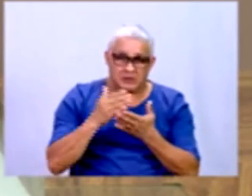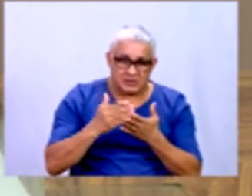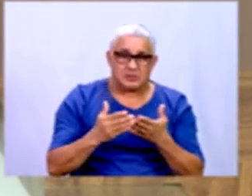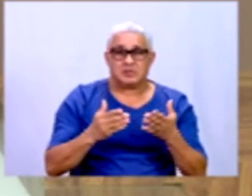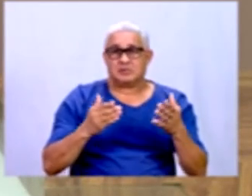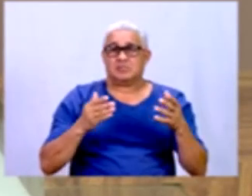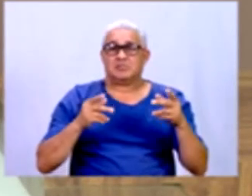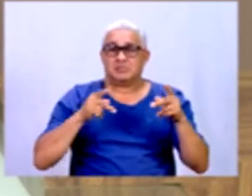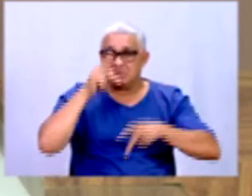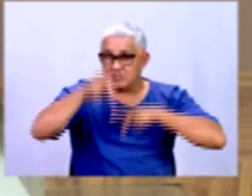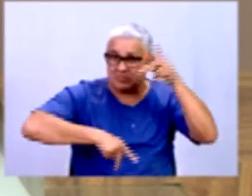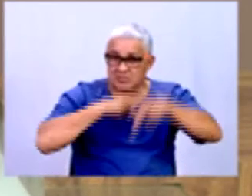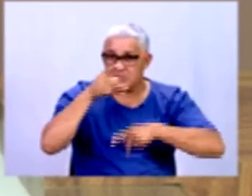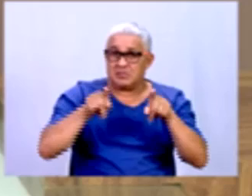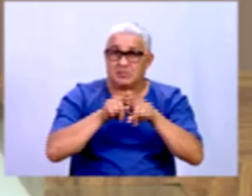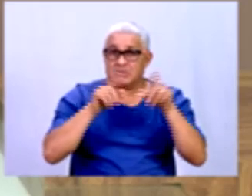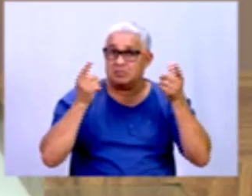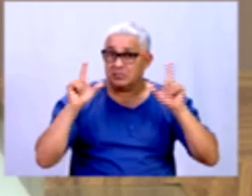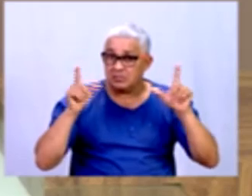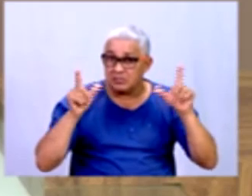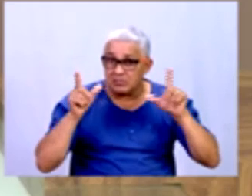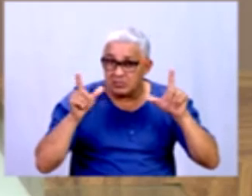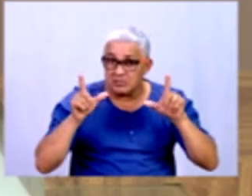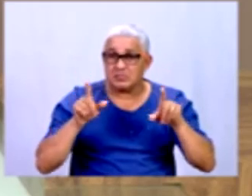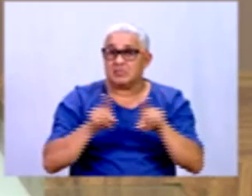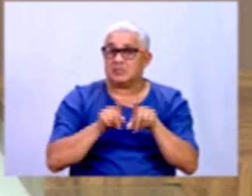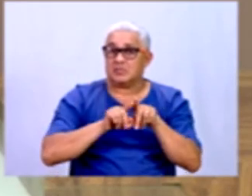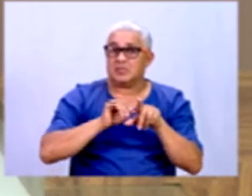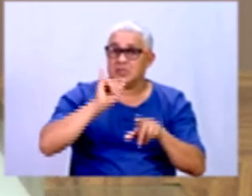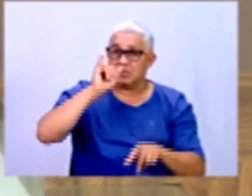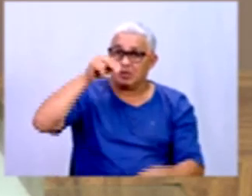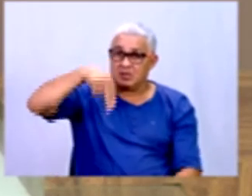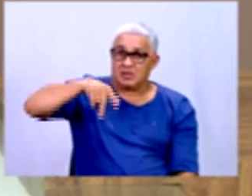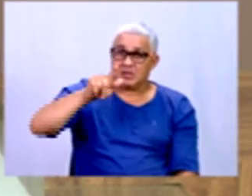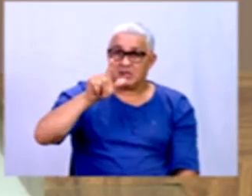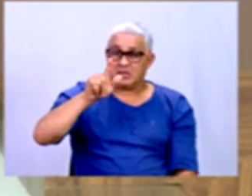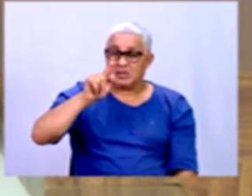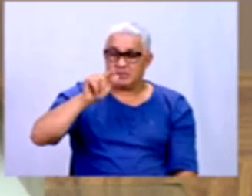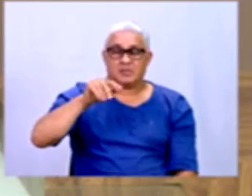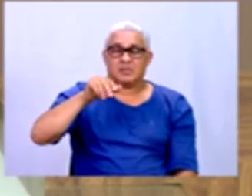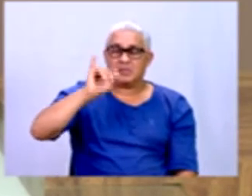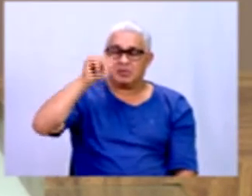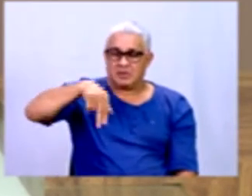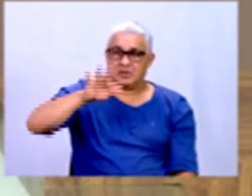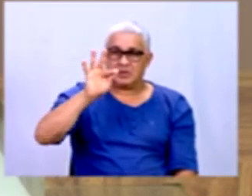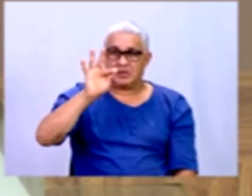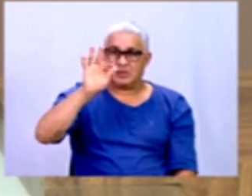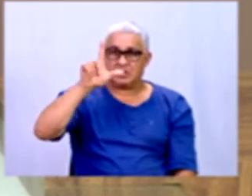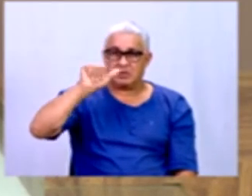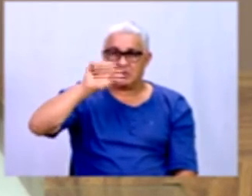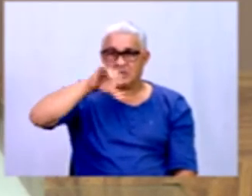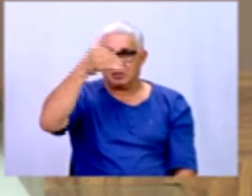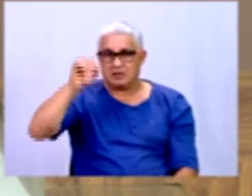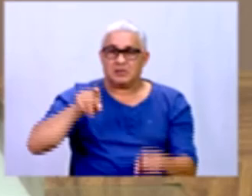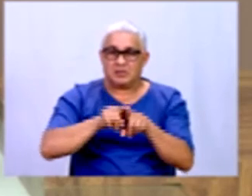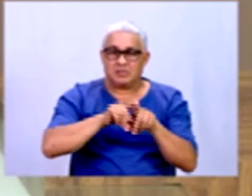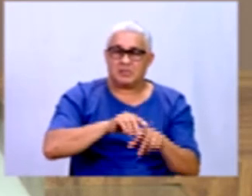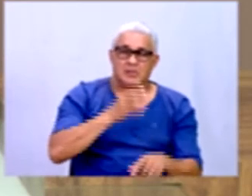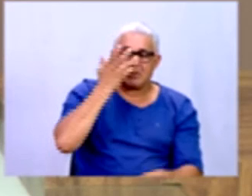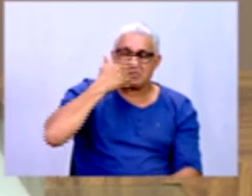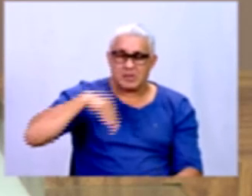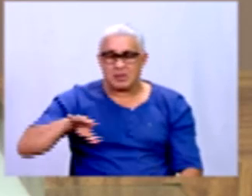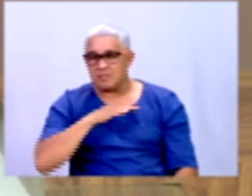população em geral, através até da televisão, a gente vê, ah, índice de inflação, mortalidade infantil, agora problema de doenças,